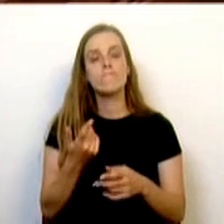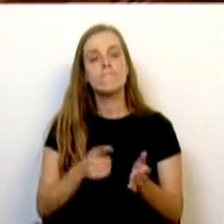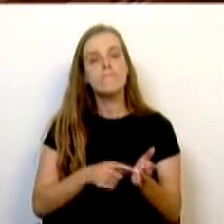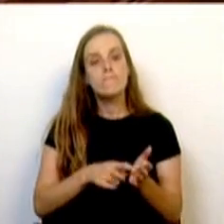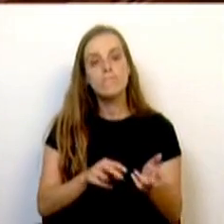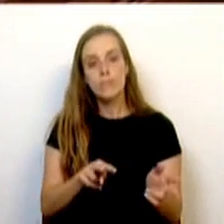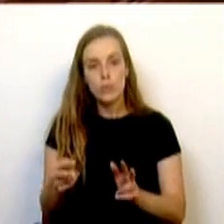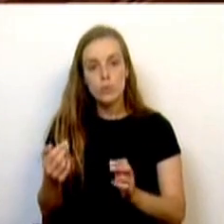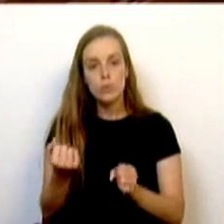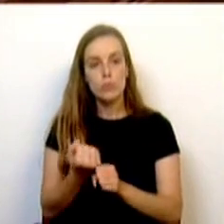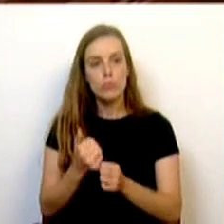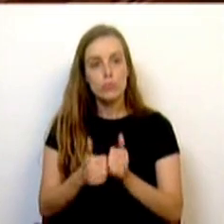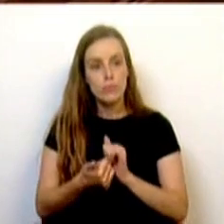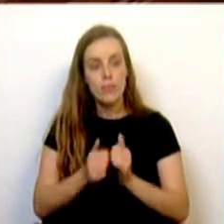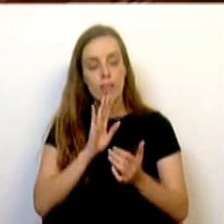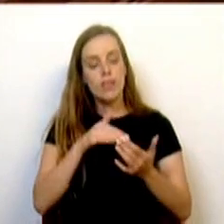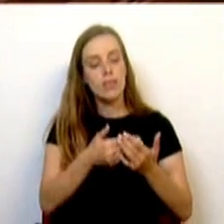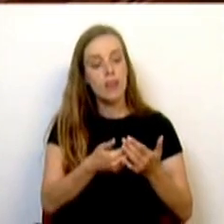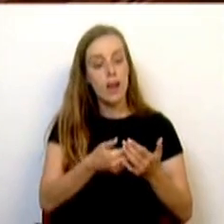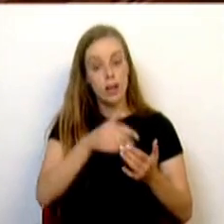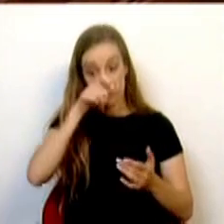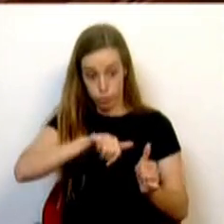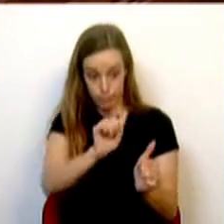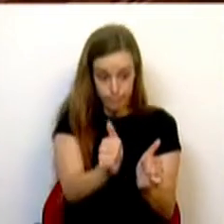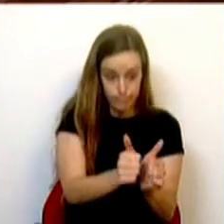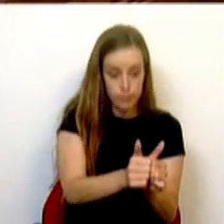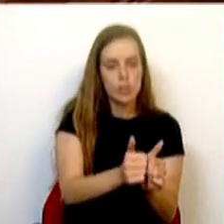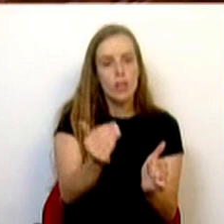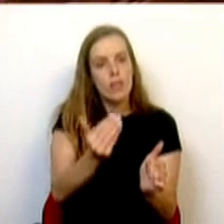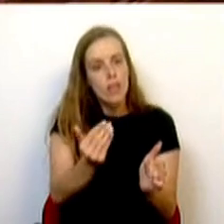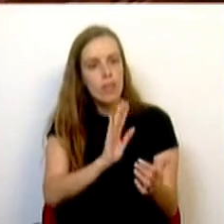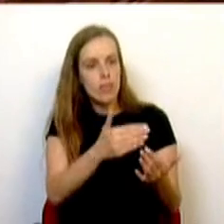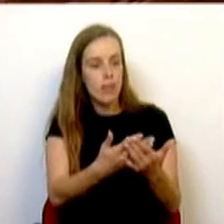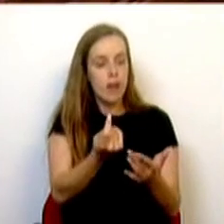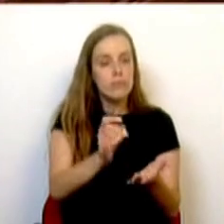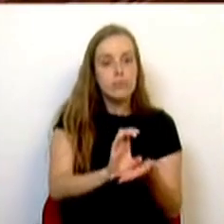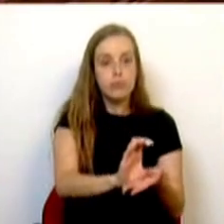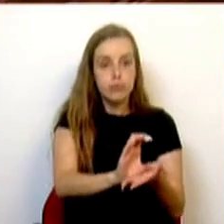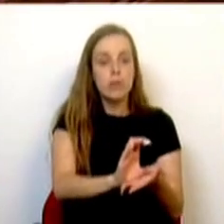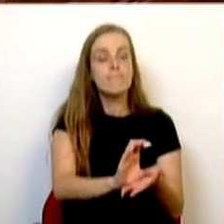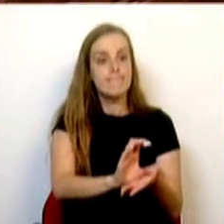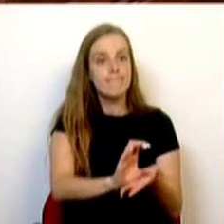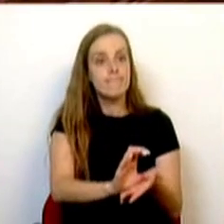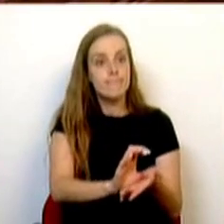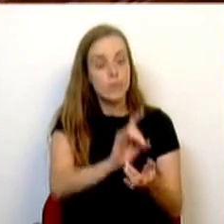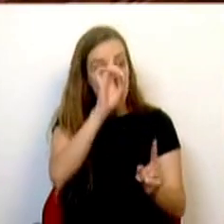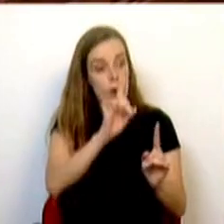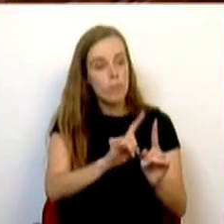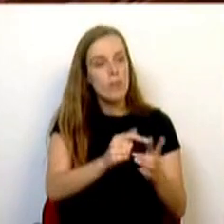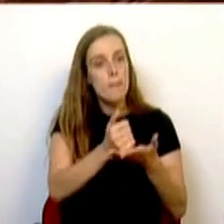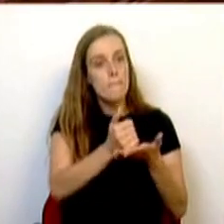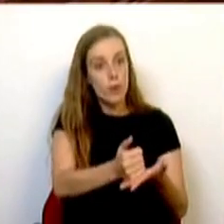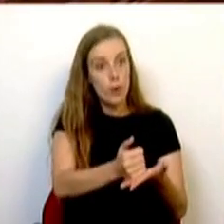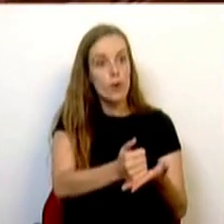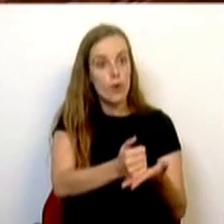conferindo o direito do acompanhante ao subsídio por necessidade de deslocação à unidade hospitalar, localizada fora da